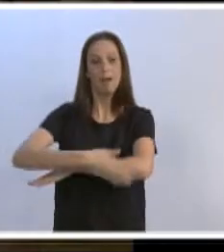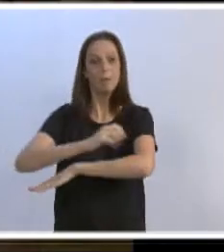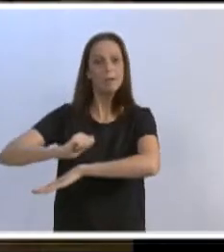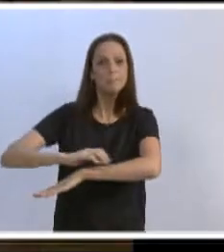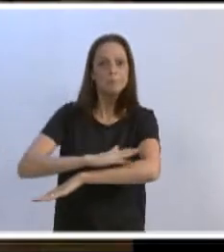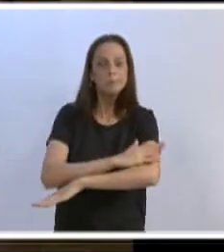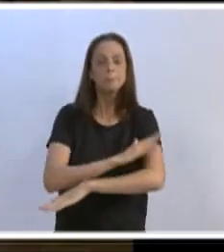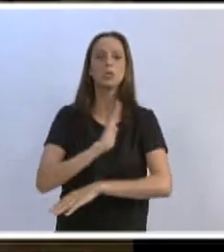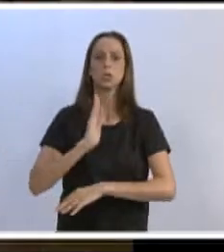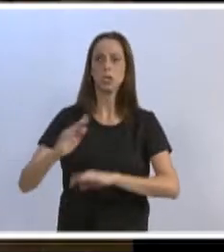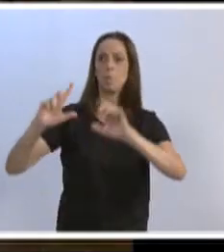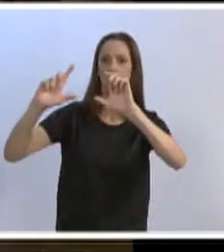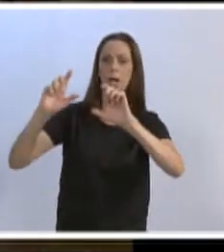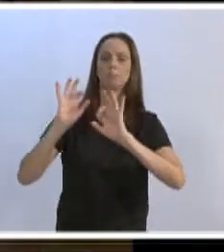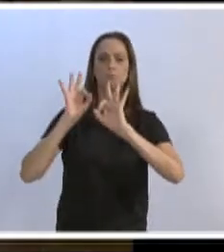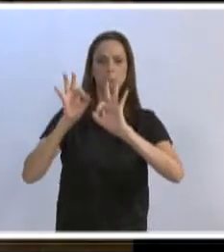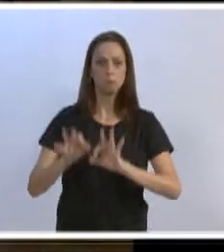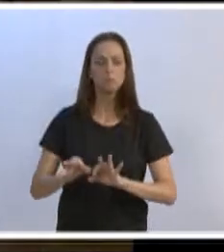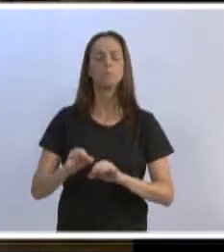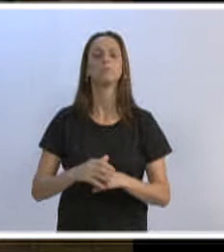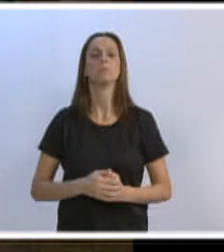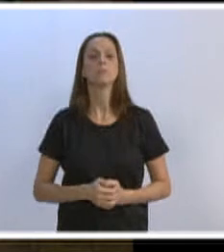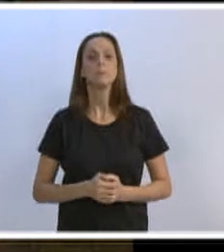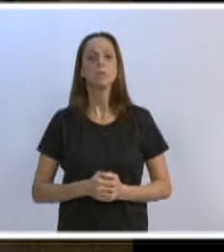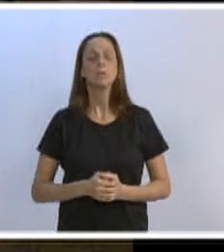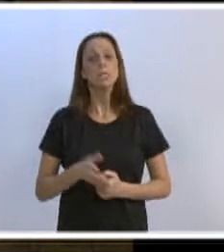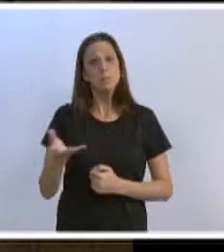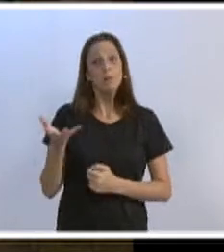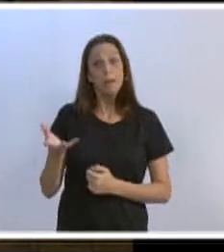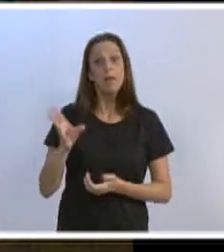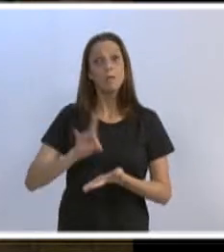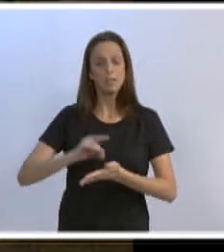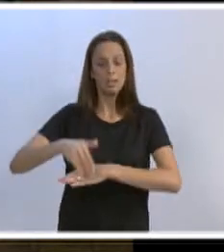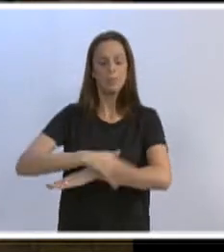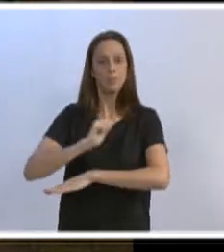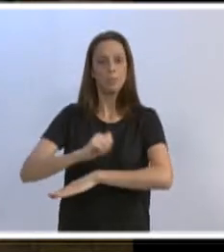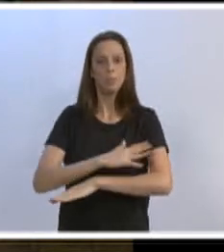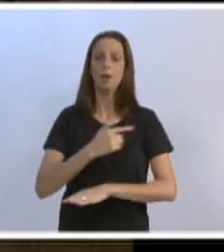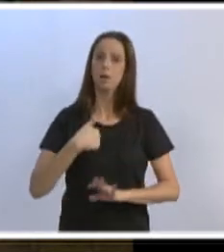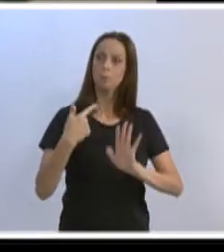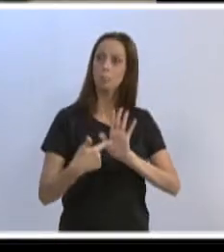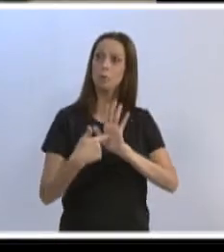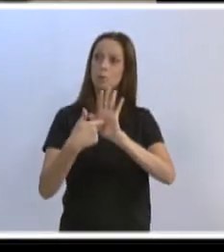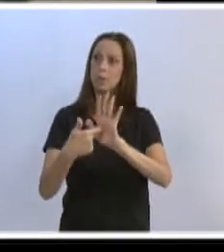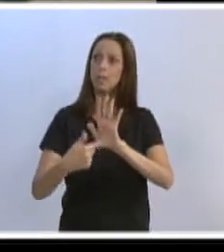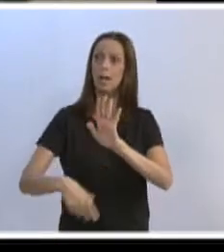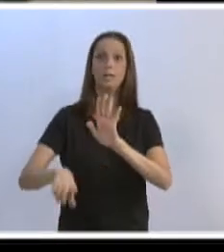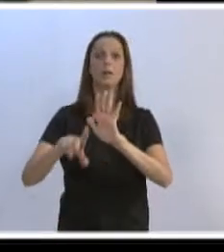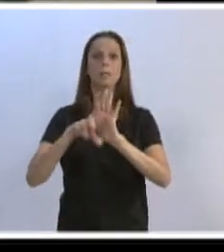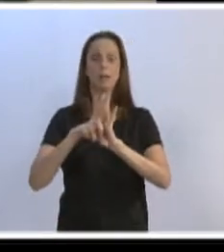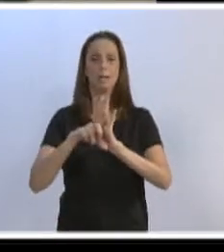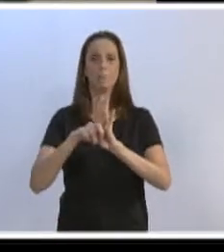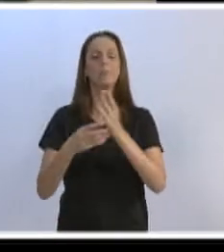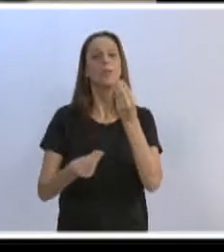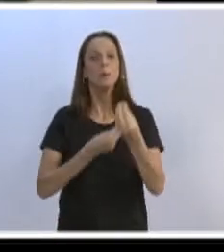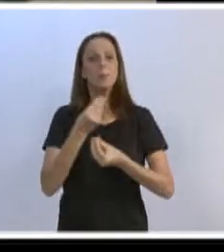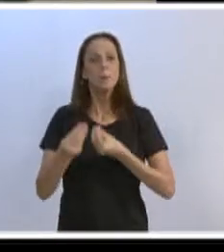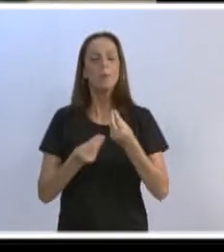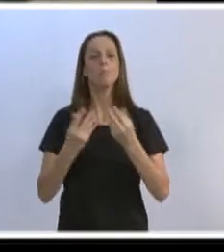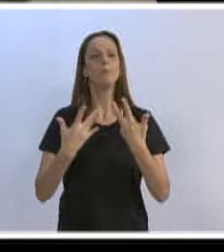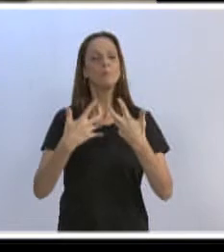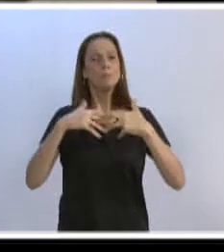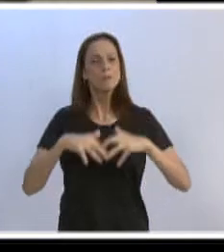oficial. Os moradores querem pavimentar. Eu apresentei para eles a lei da pavimentação